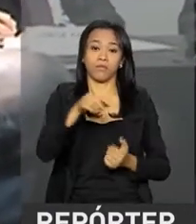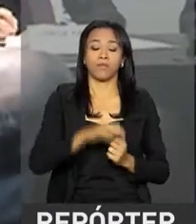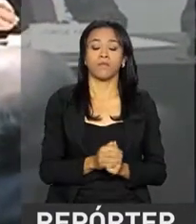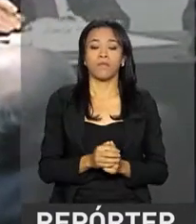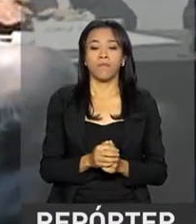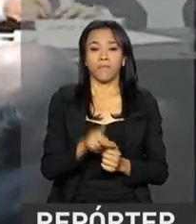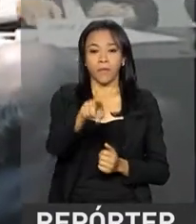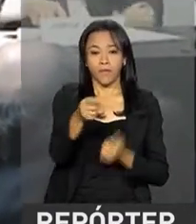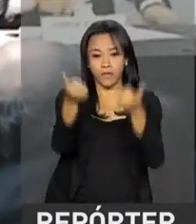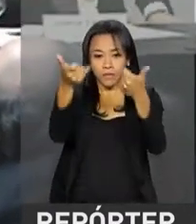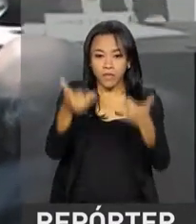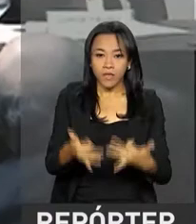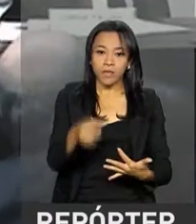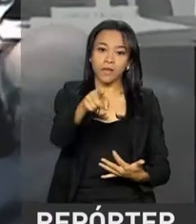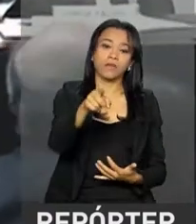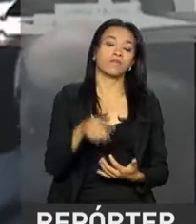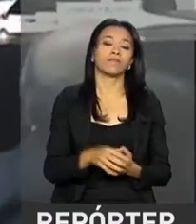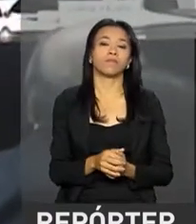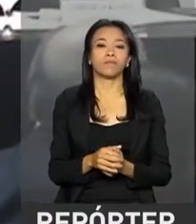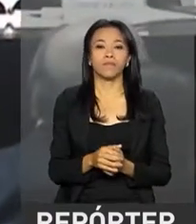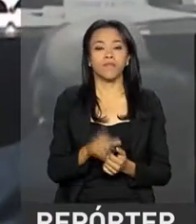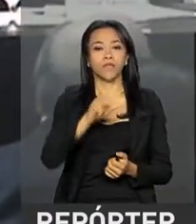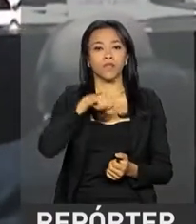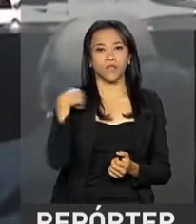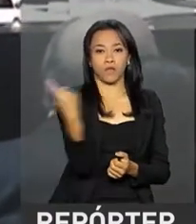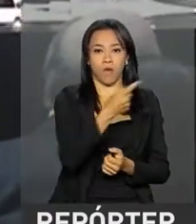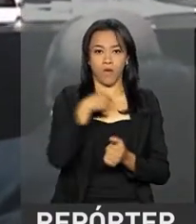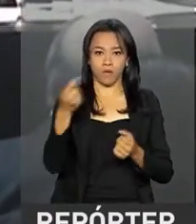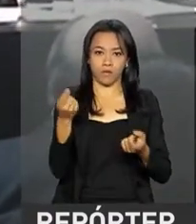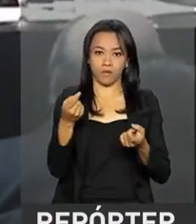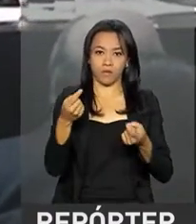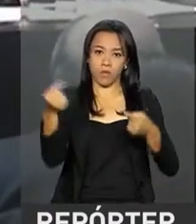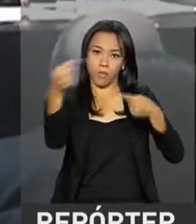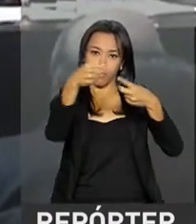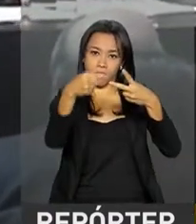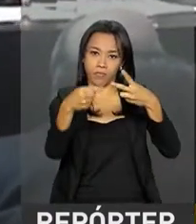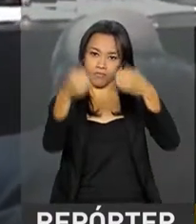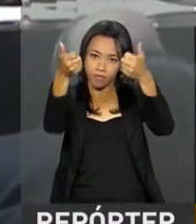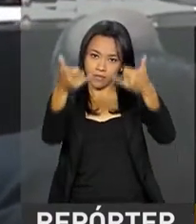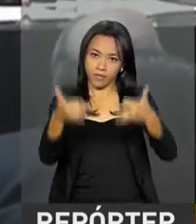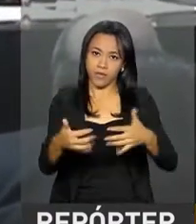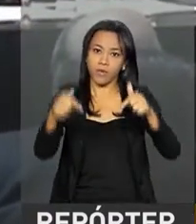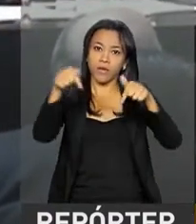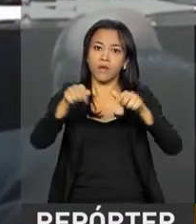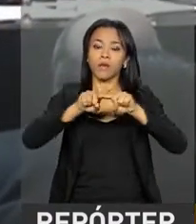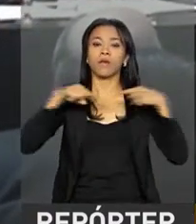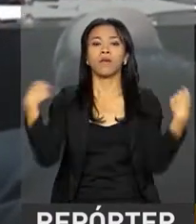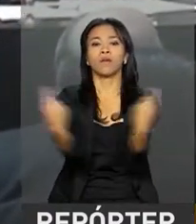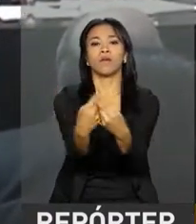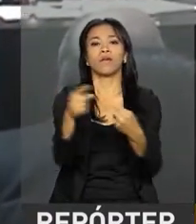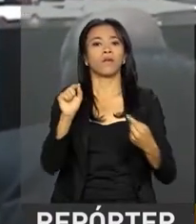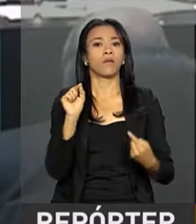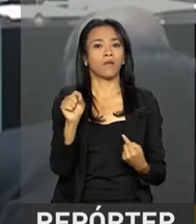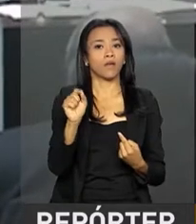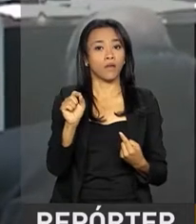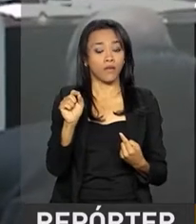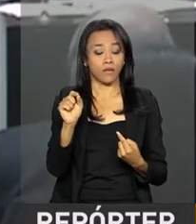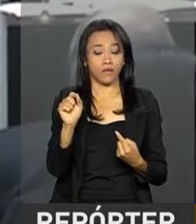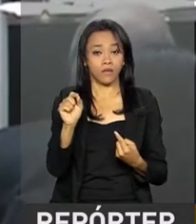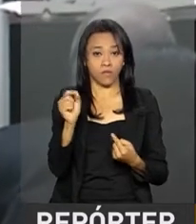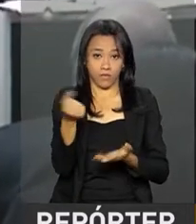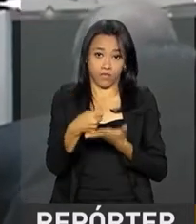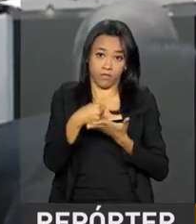a mais que nós estamos colocando para contribuir